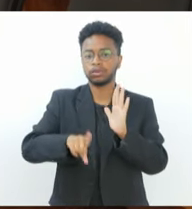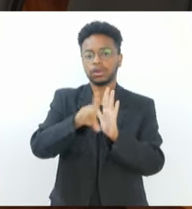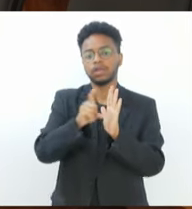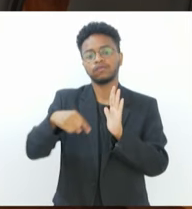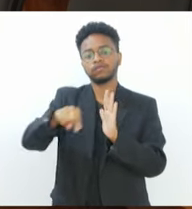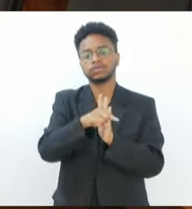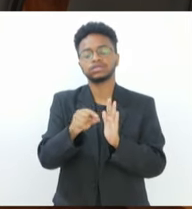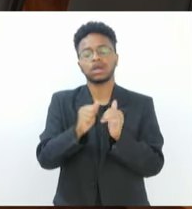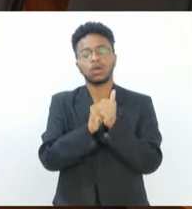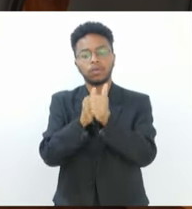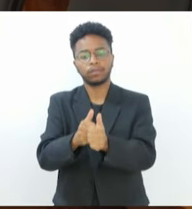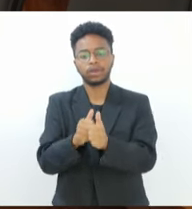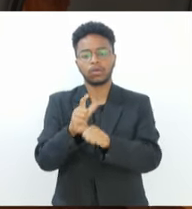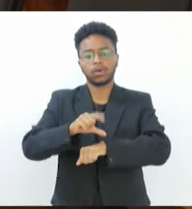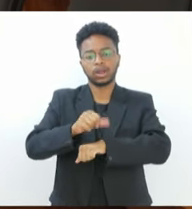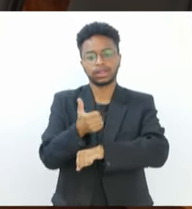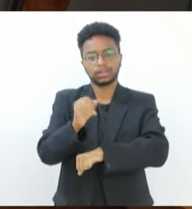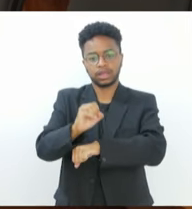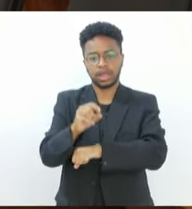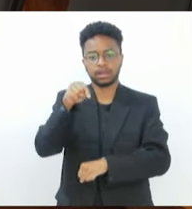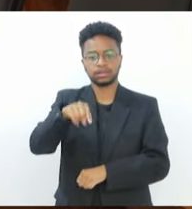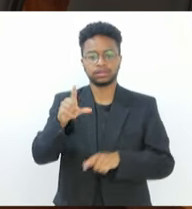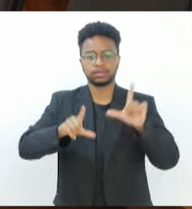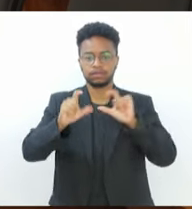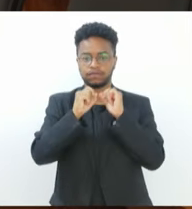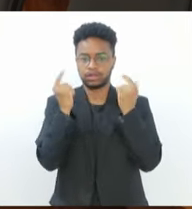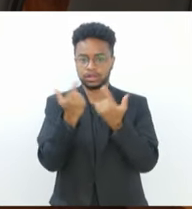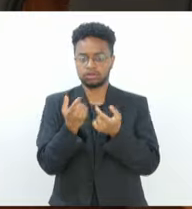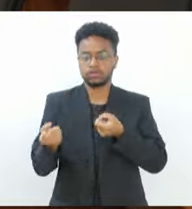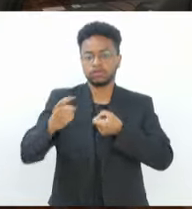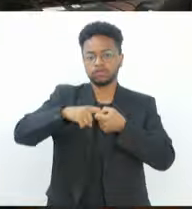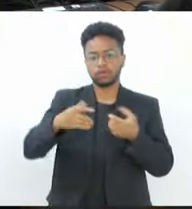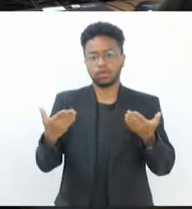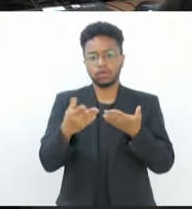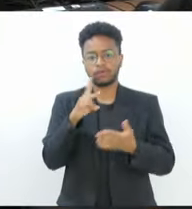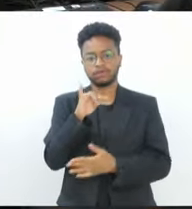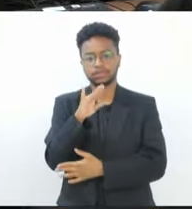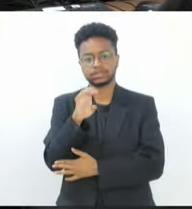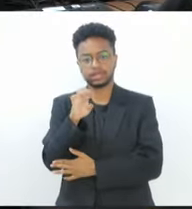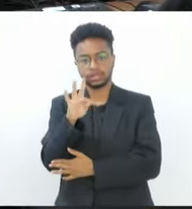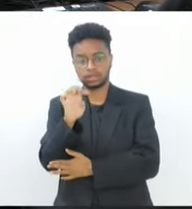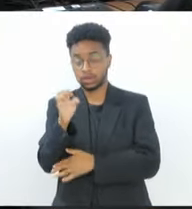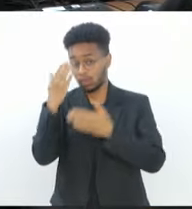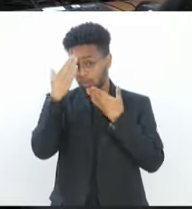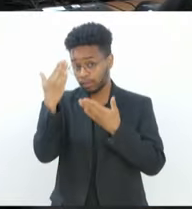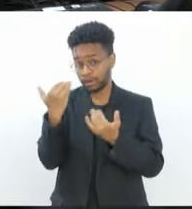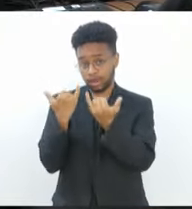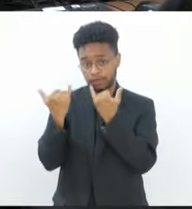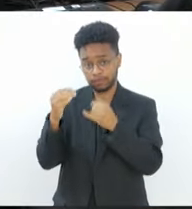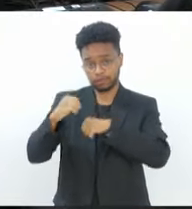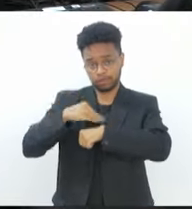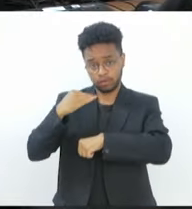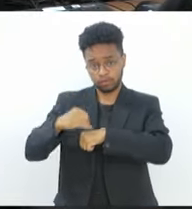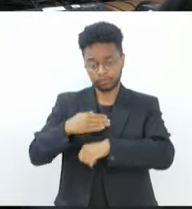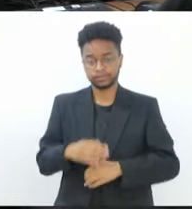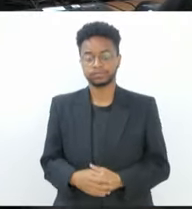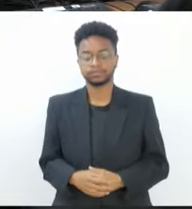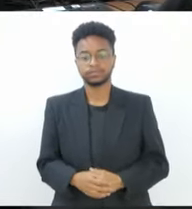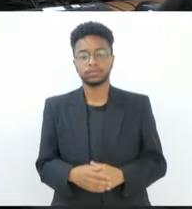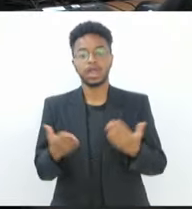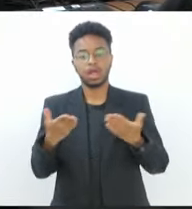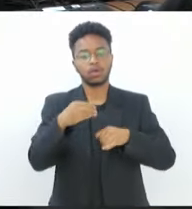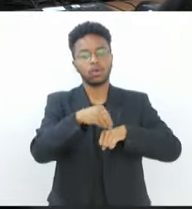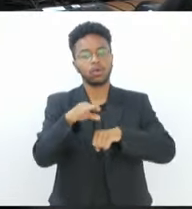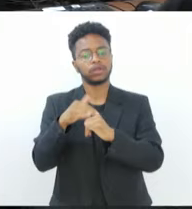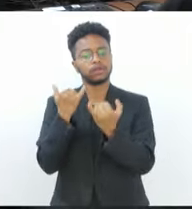partir das 10 da manhã aqui na TV Alerj. Vicente, volto com você no estúdio. Valeu, PV. Obrigado pelas informações. Vamos ao nosso